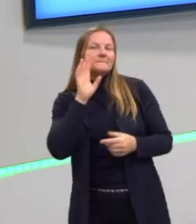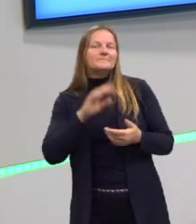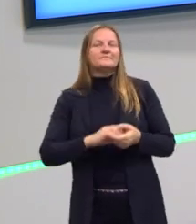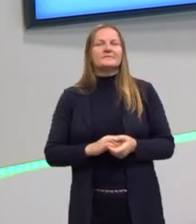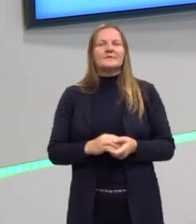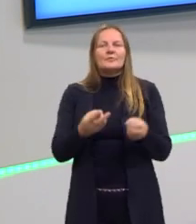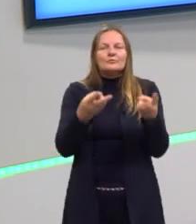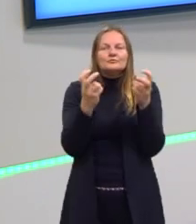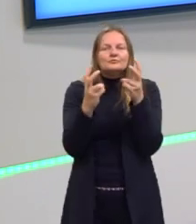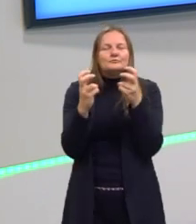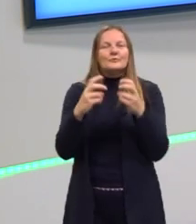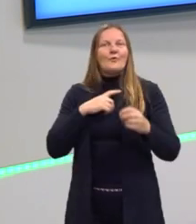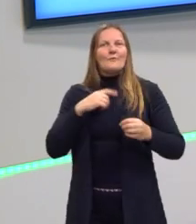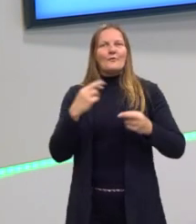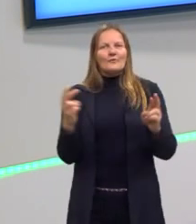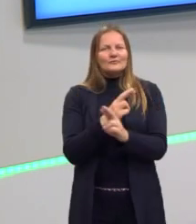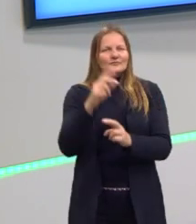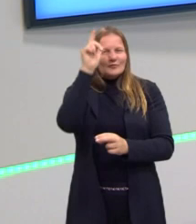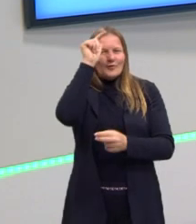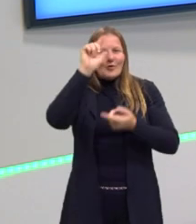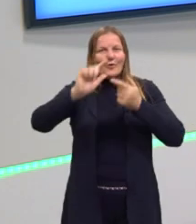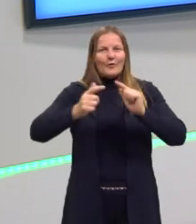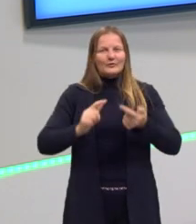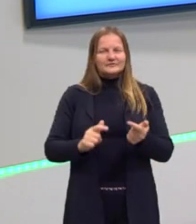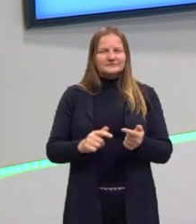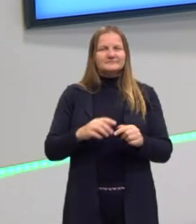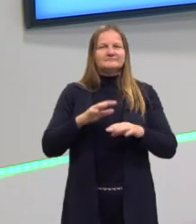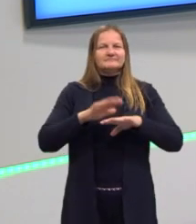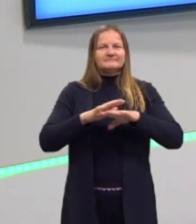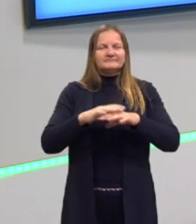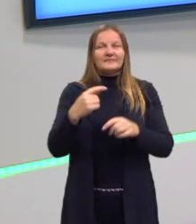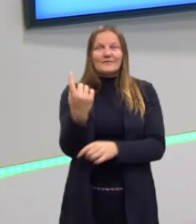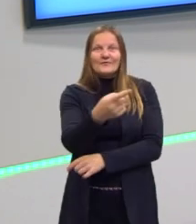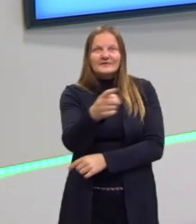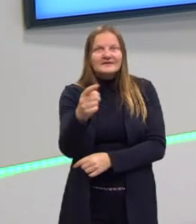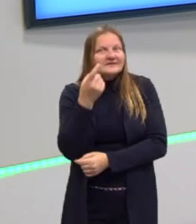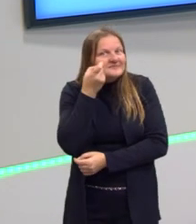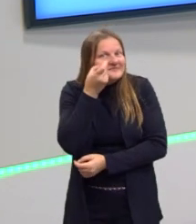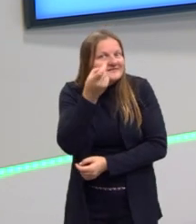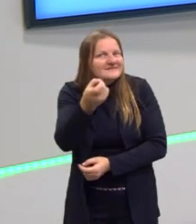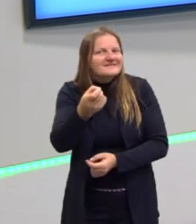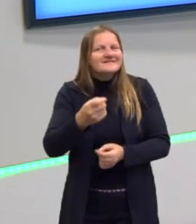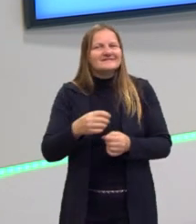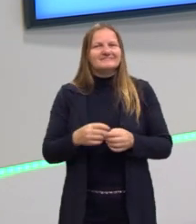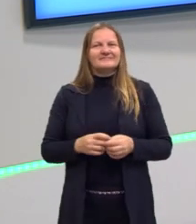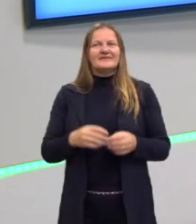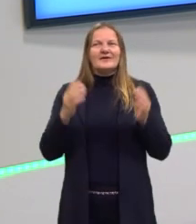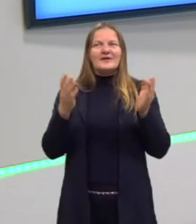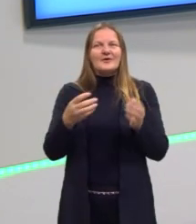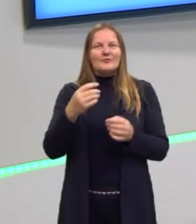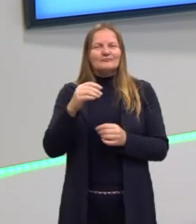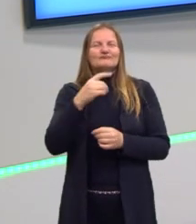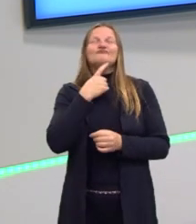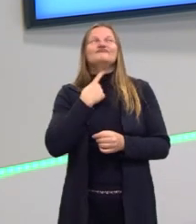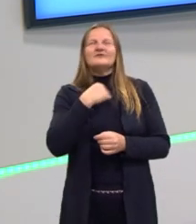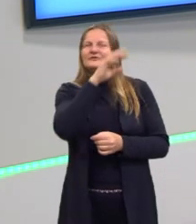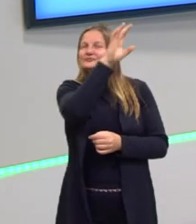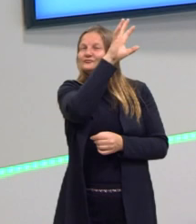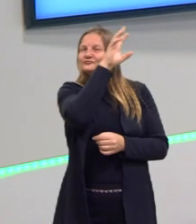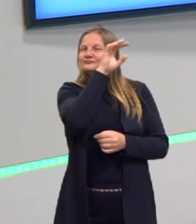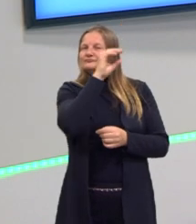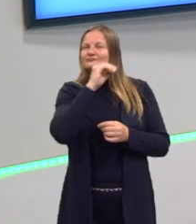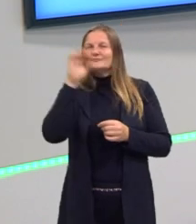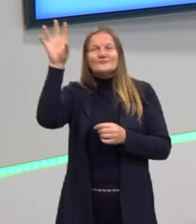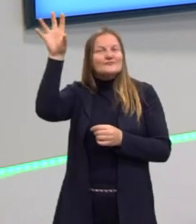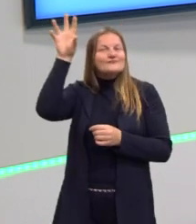explorava as relações lógicas para vocês ficarem mais afiados à matemática. E eu me inspirei na proficatia e